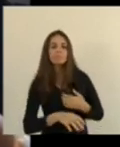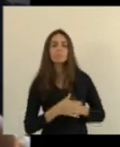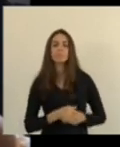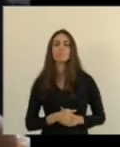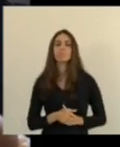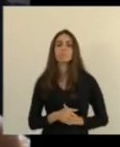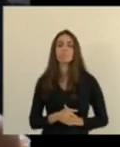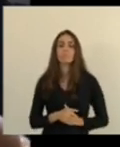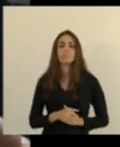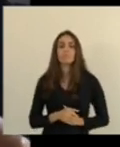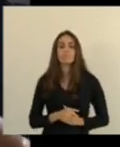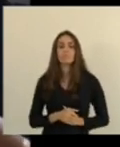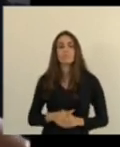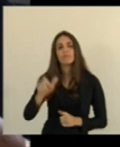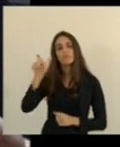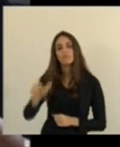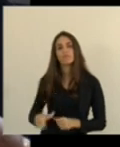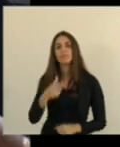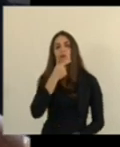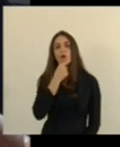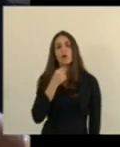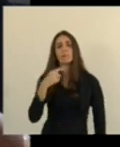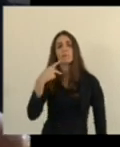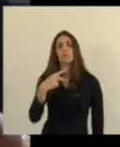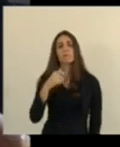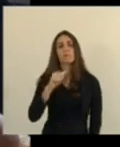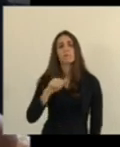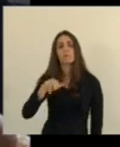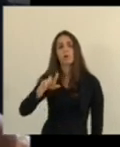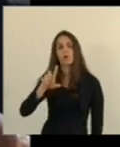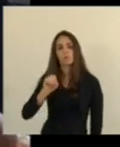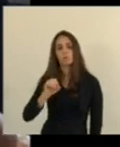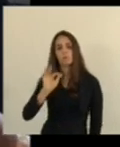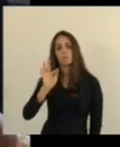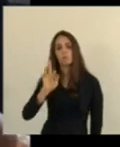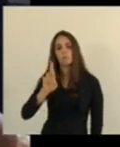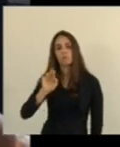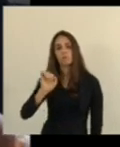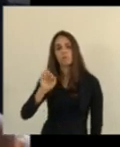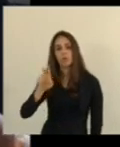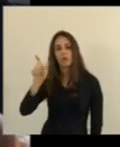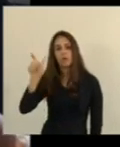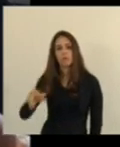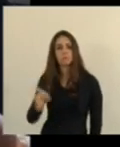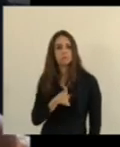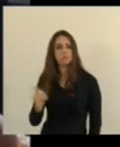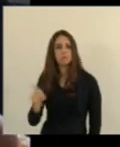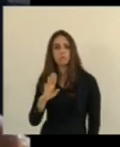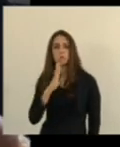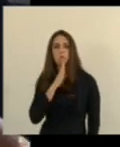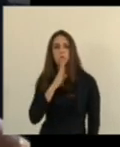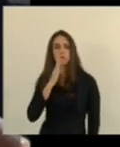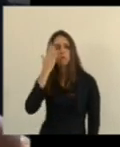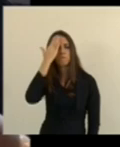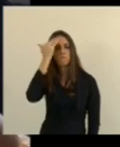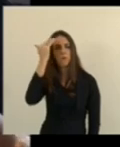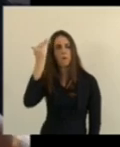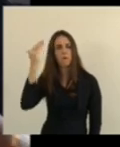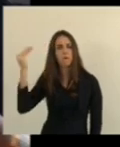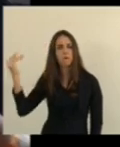fez de Paulo Freire um dos educadores mais conhecidos, mais